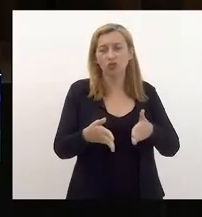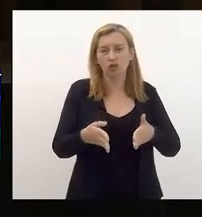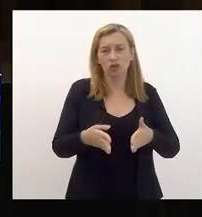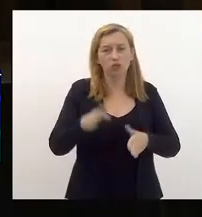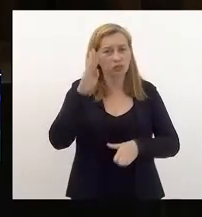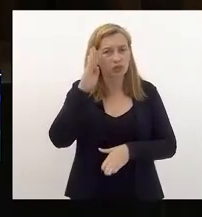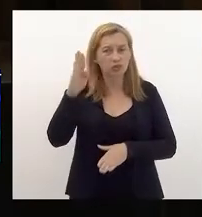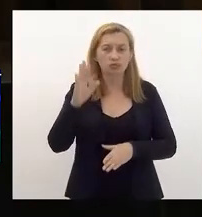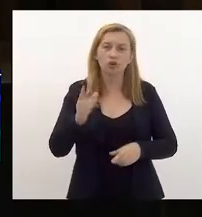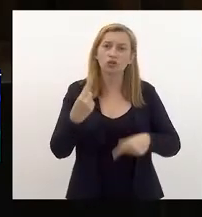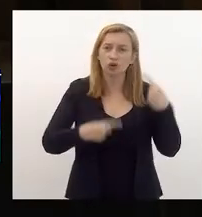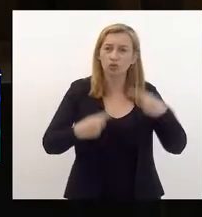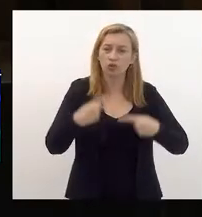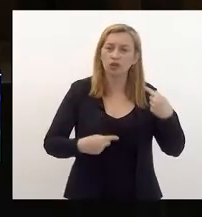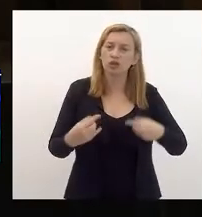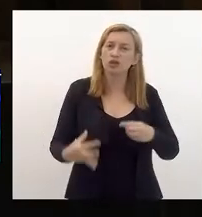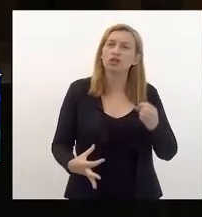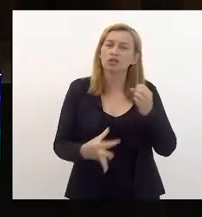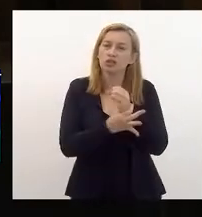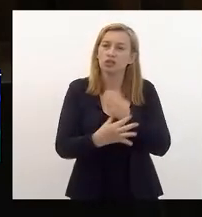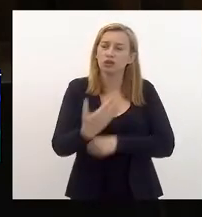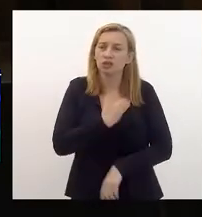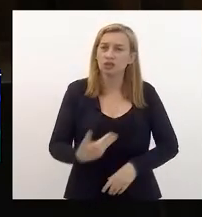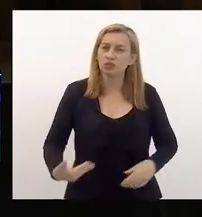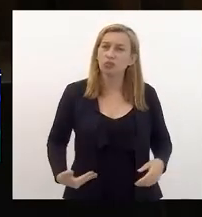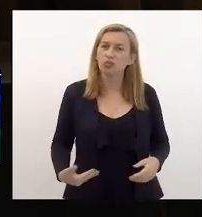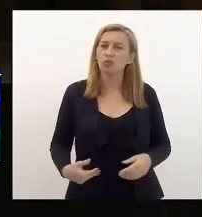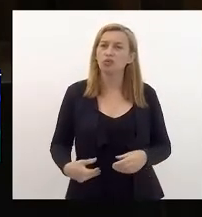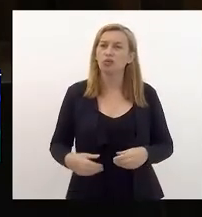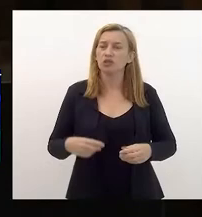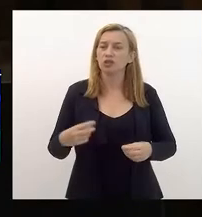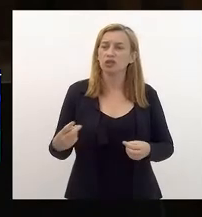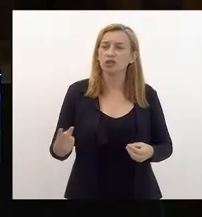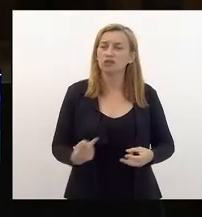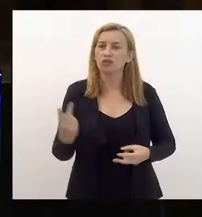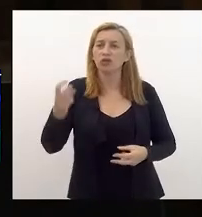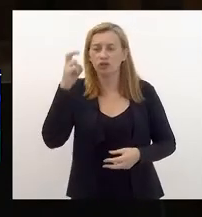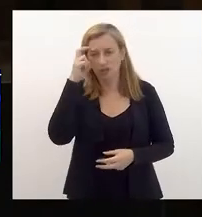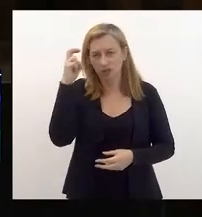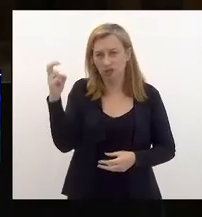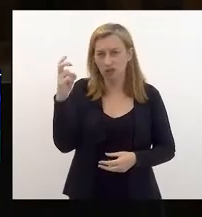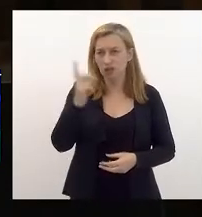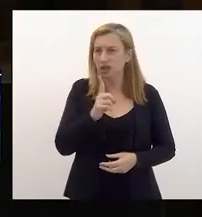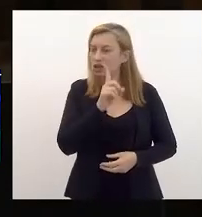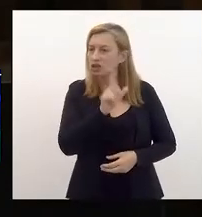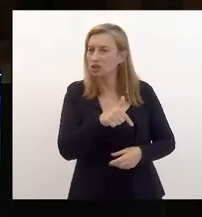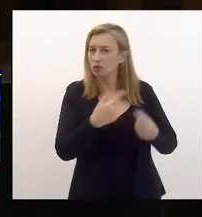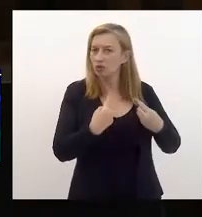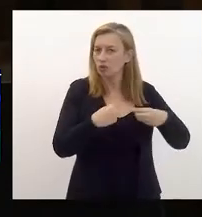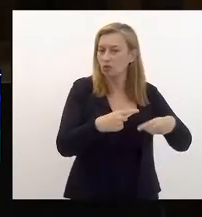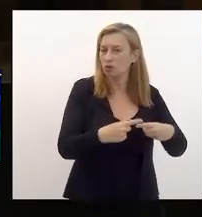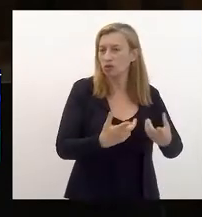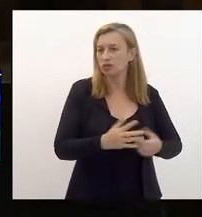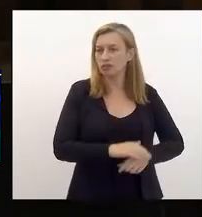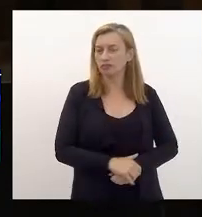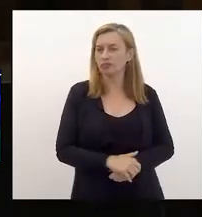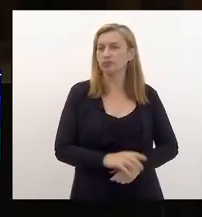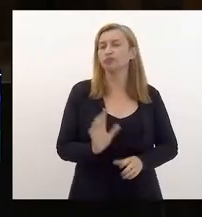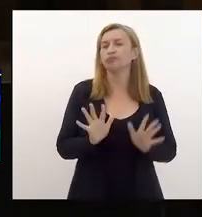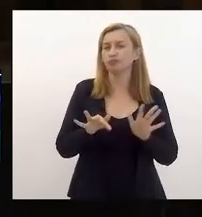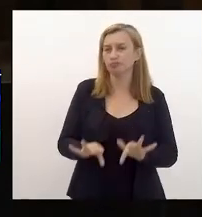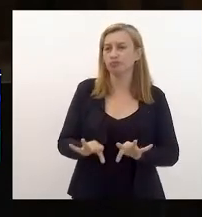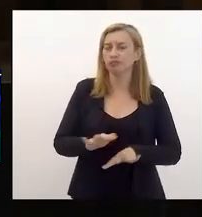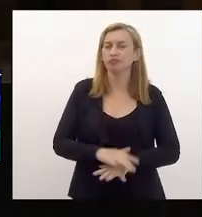de segurança pública, especialmente daquela política de segurança pública que preza pela inteligência e não pelo enfrentamento. E, por fim,